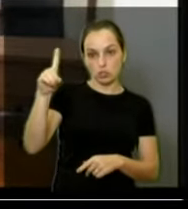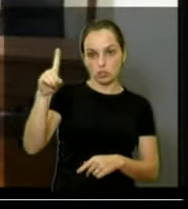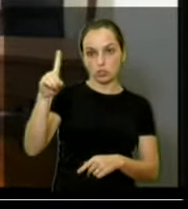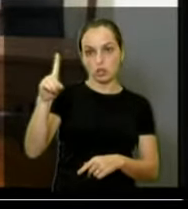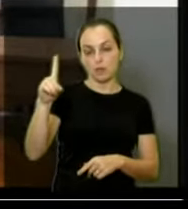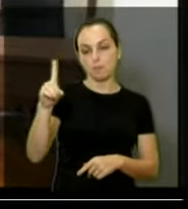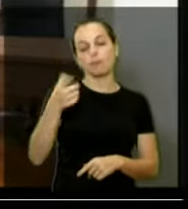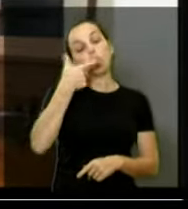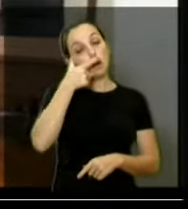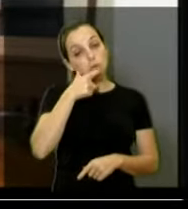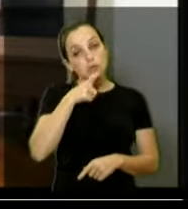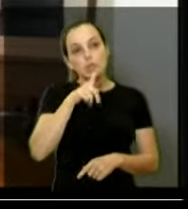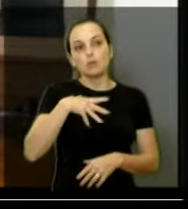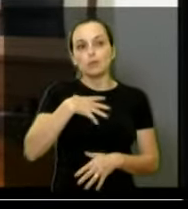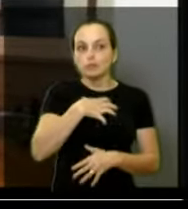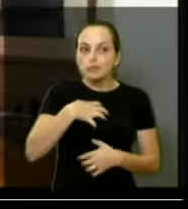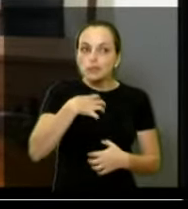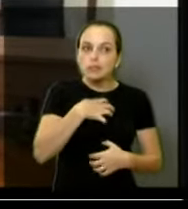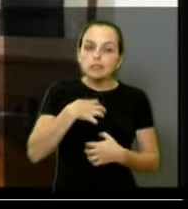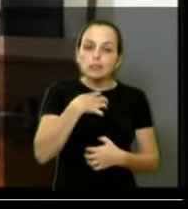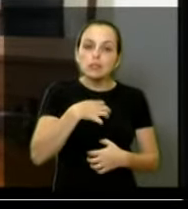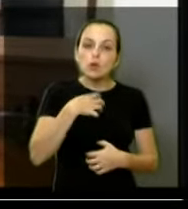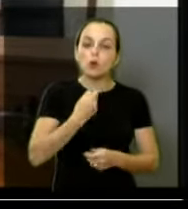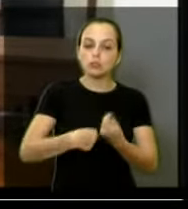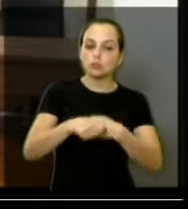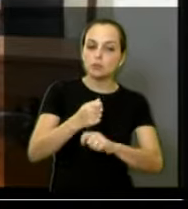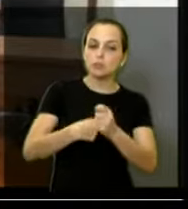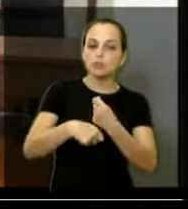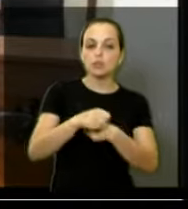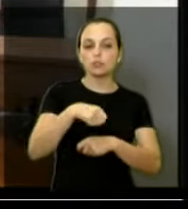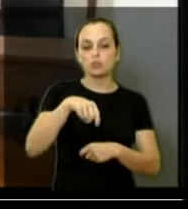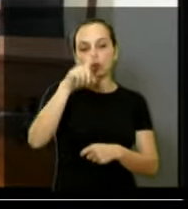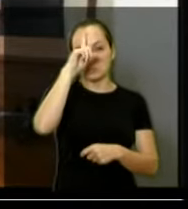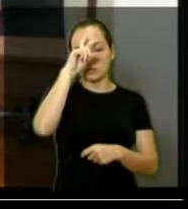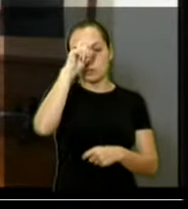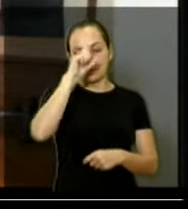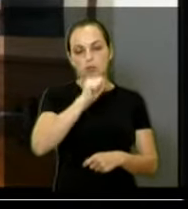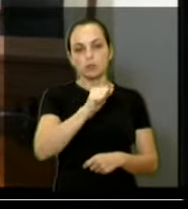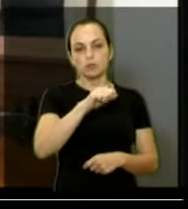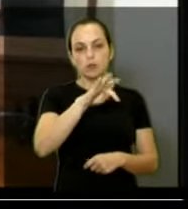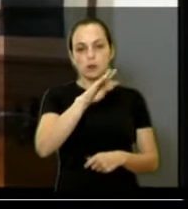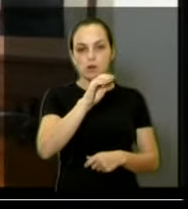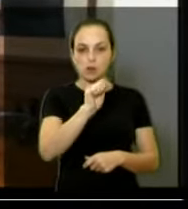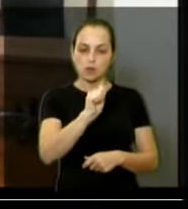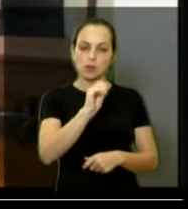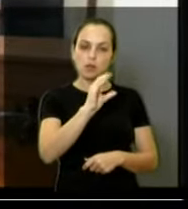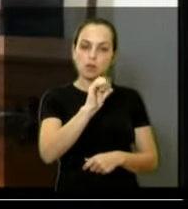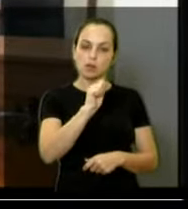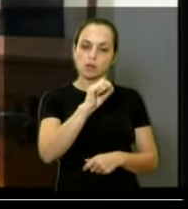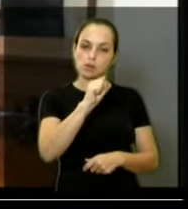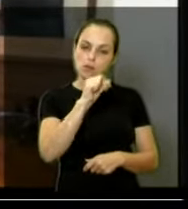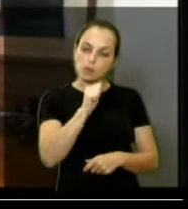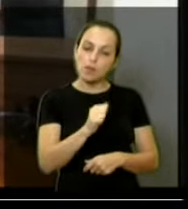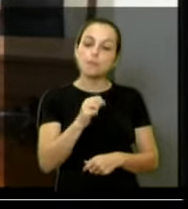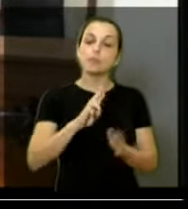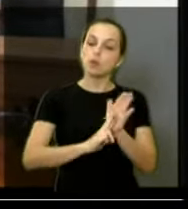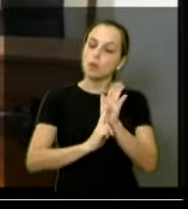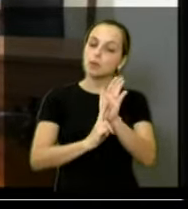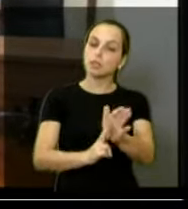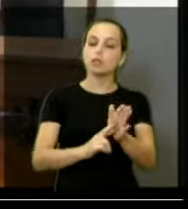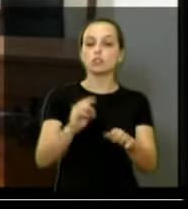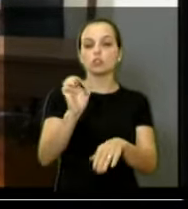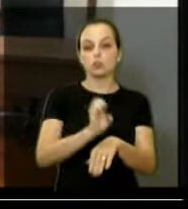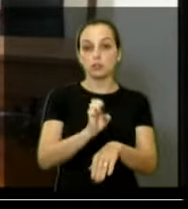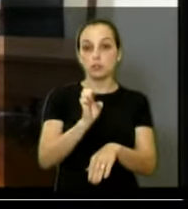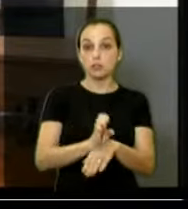nós conseguimos sensibilizar aí os gestores da Santa Casa, que estavam presentes na audiência, e o representante do Estado,